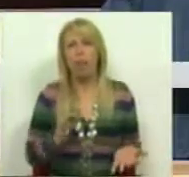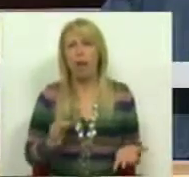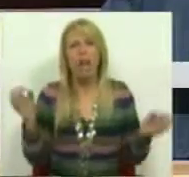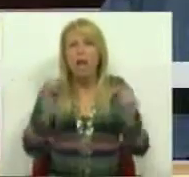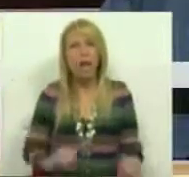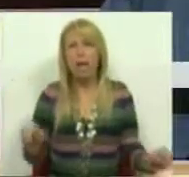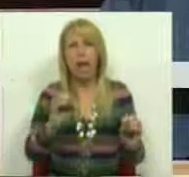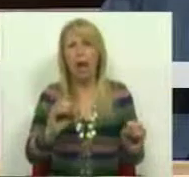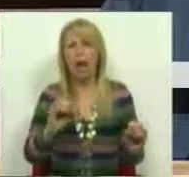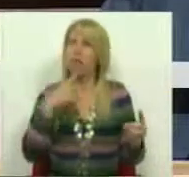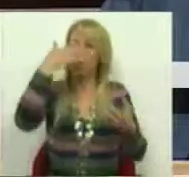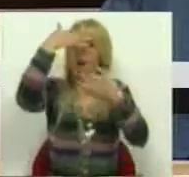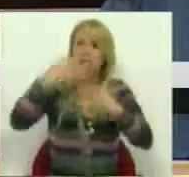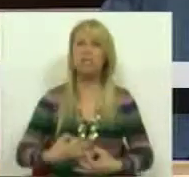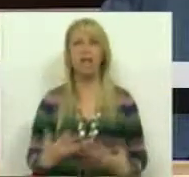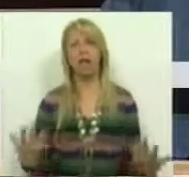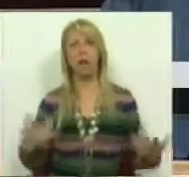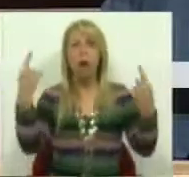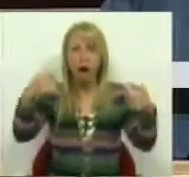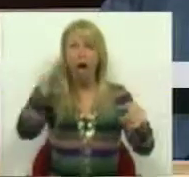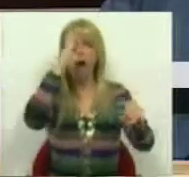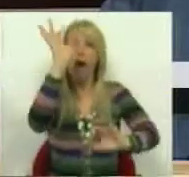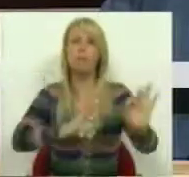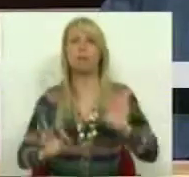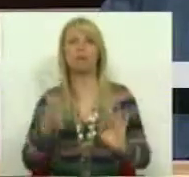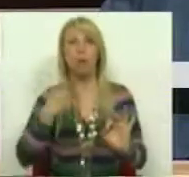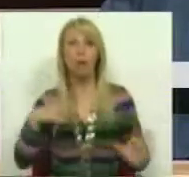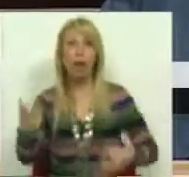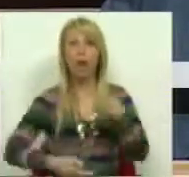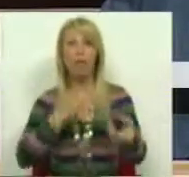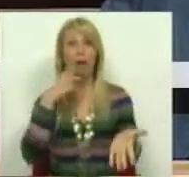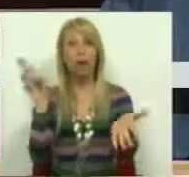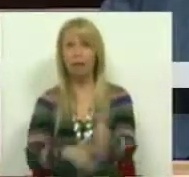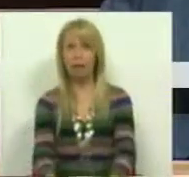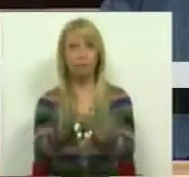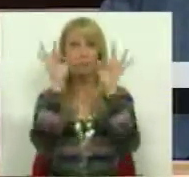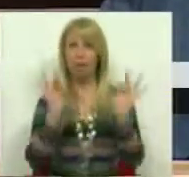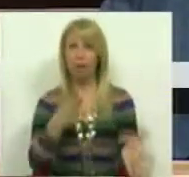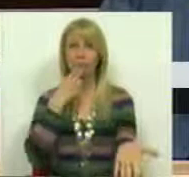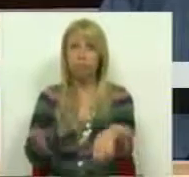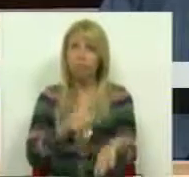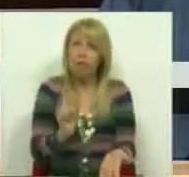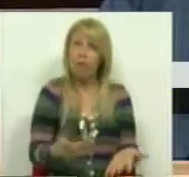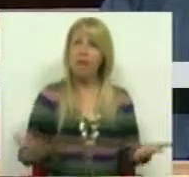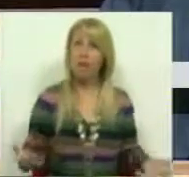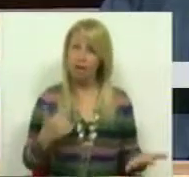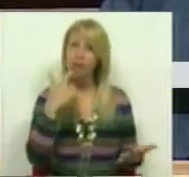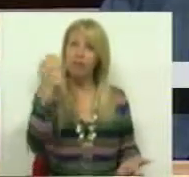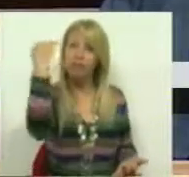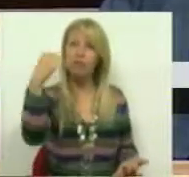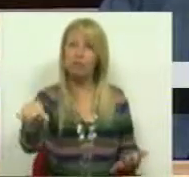sério e que tenha alguma preparação e que queira avaliar a realidade tal como ela se apresenta, negará